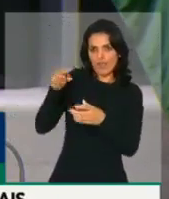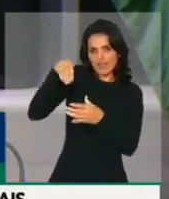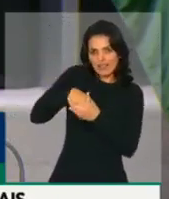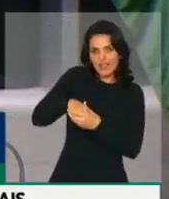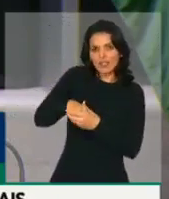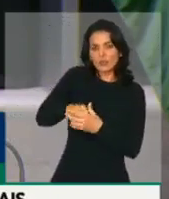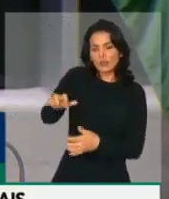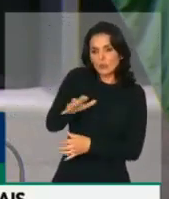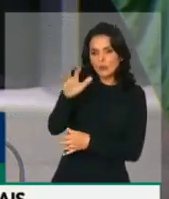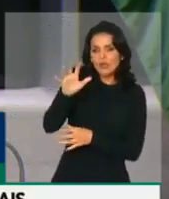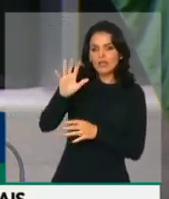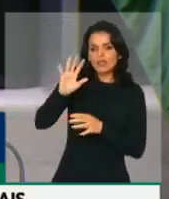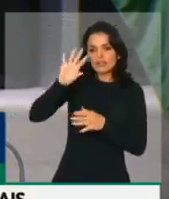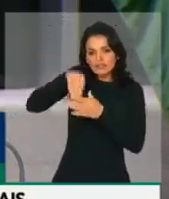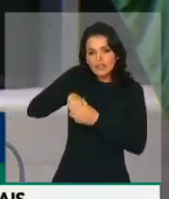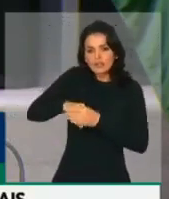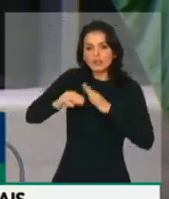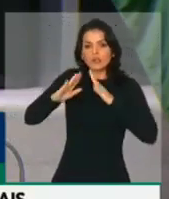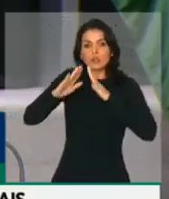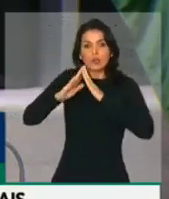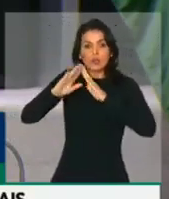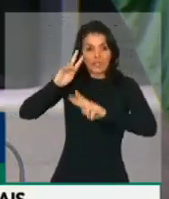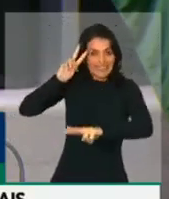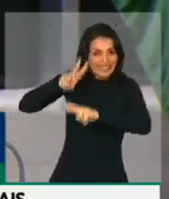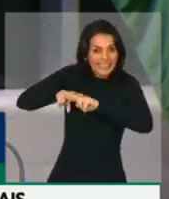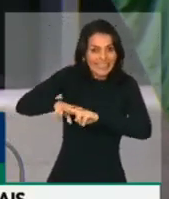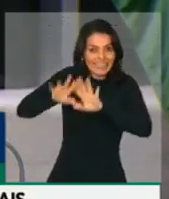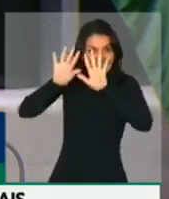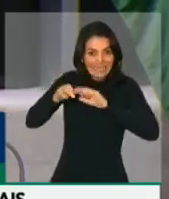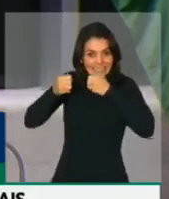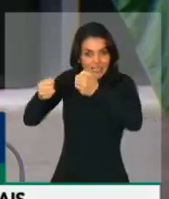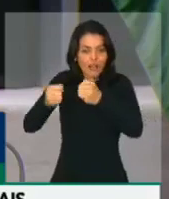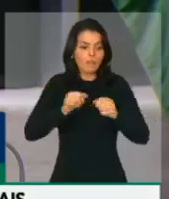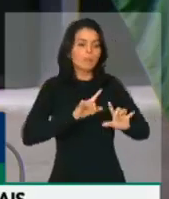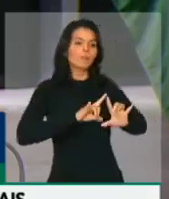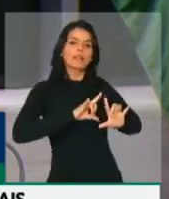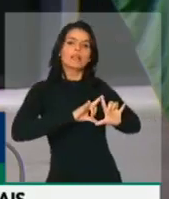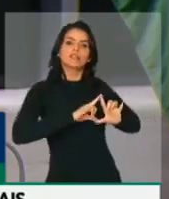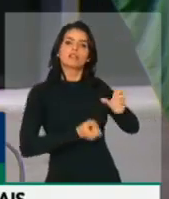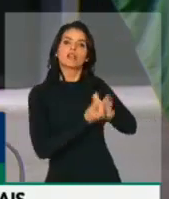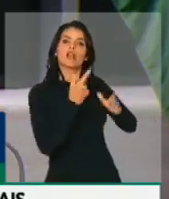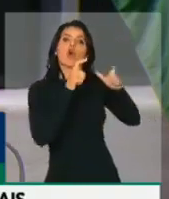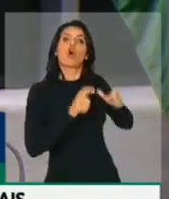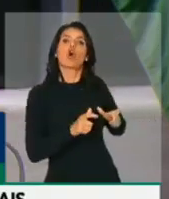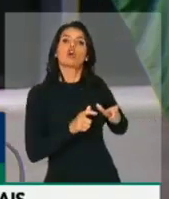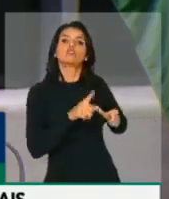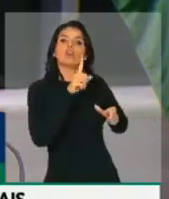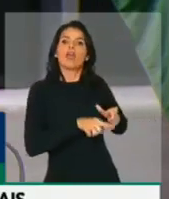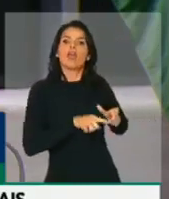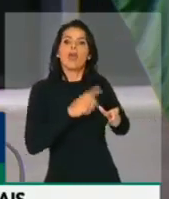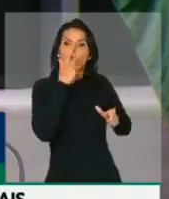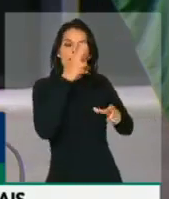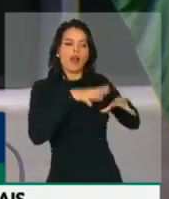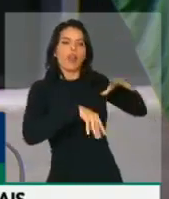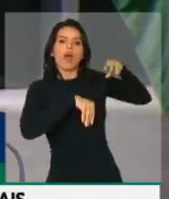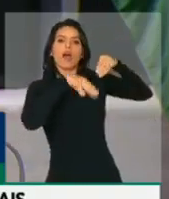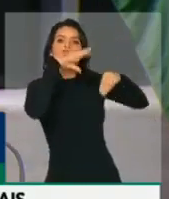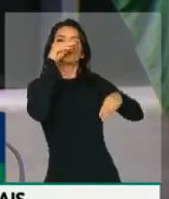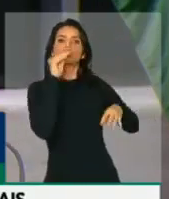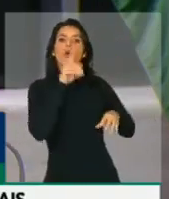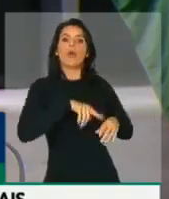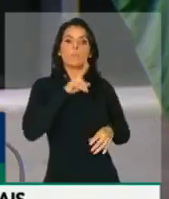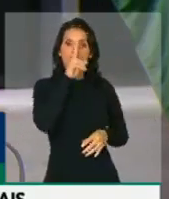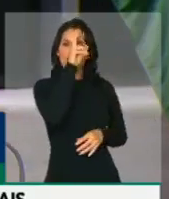do sistema carcerário, a milícia não nasce no sistema carcerário. A milícia nasce nos palácios. A milícia